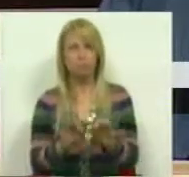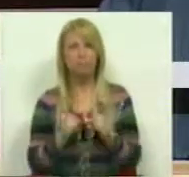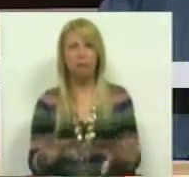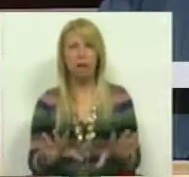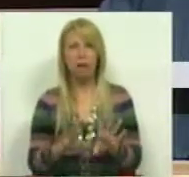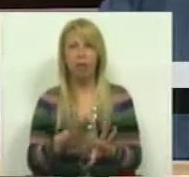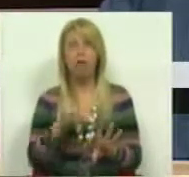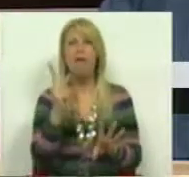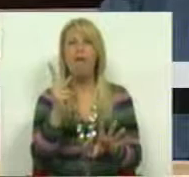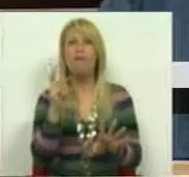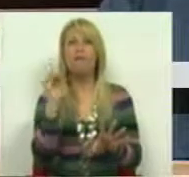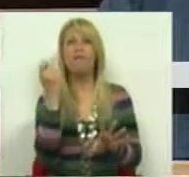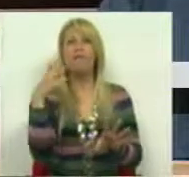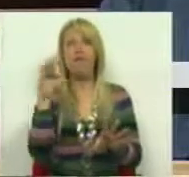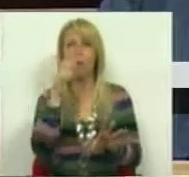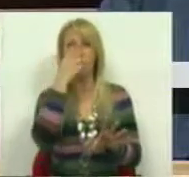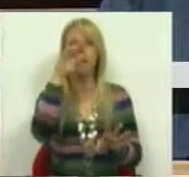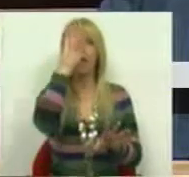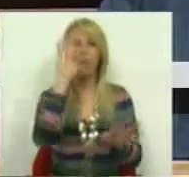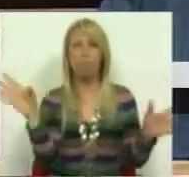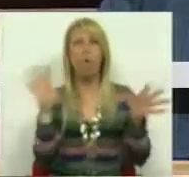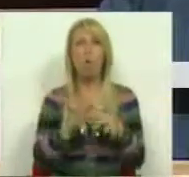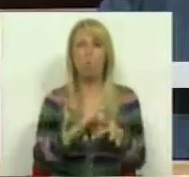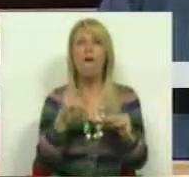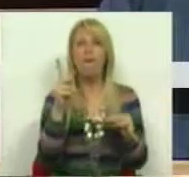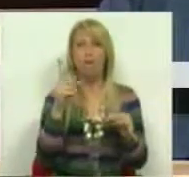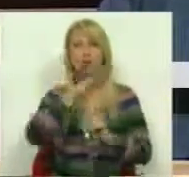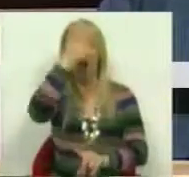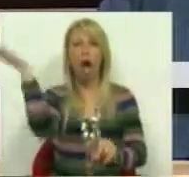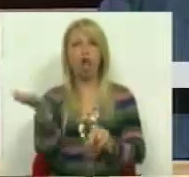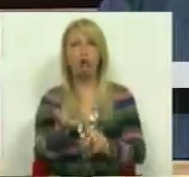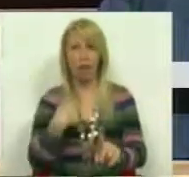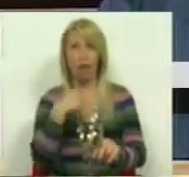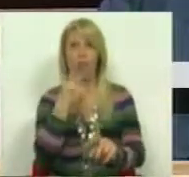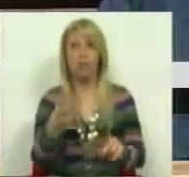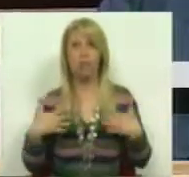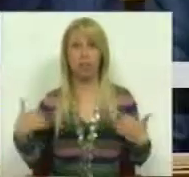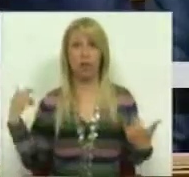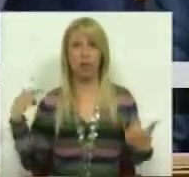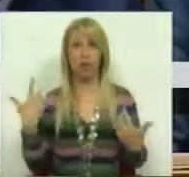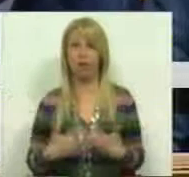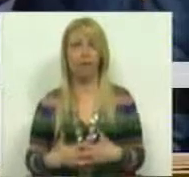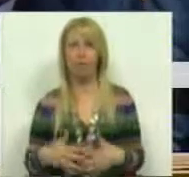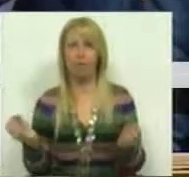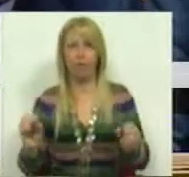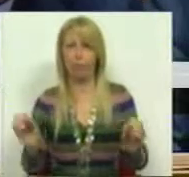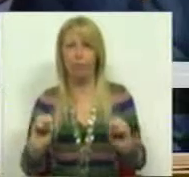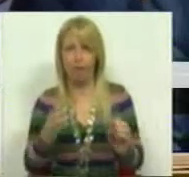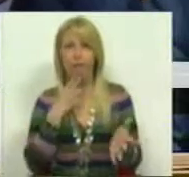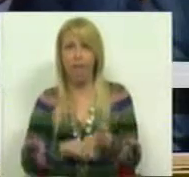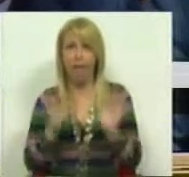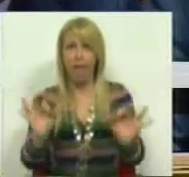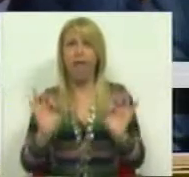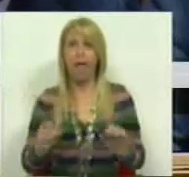vírus da gripe com o vírus da austeridade, como eu aqui disse na sexta-feira. Não tenha nenhuma dúvida sobre isso. E isto tem que se